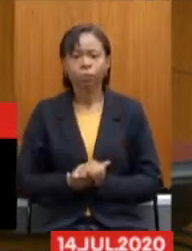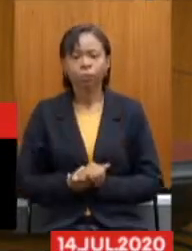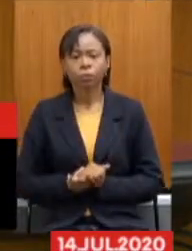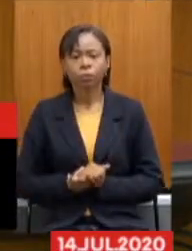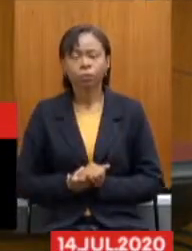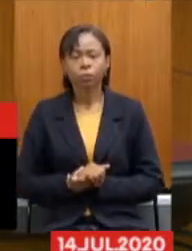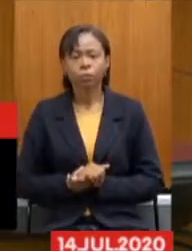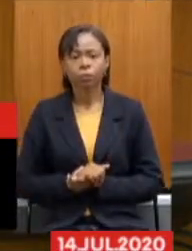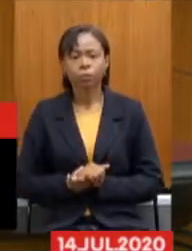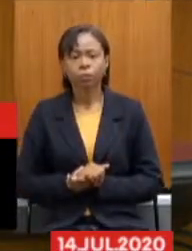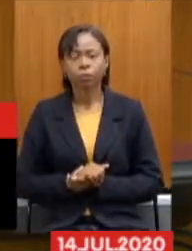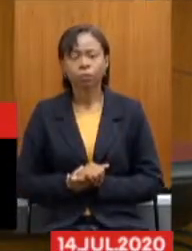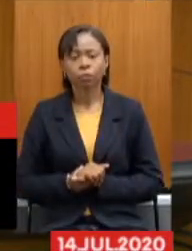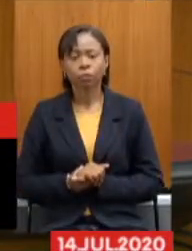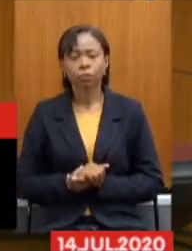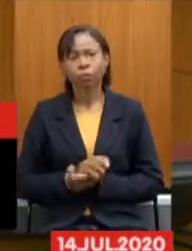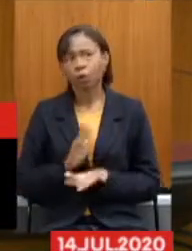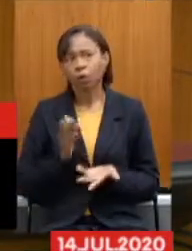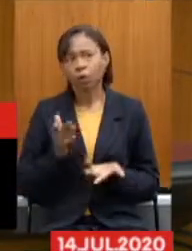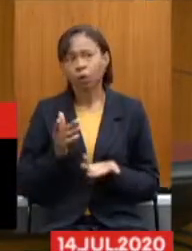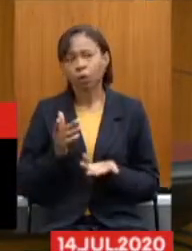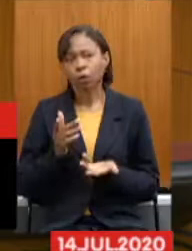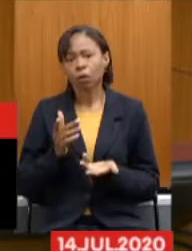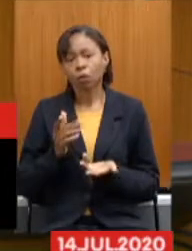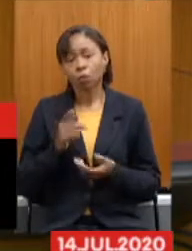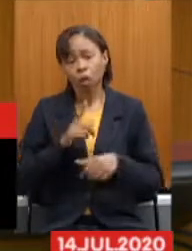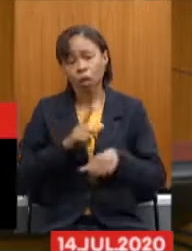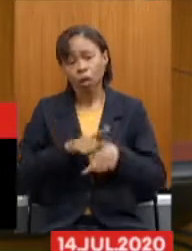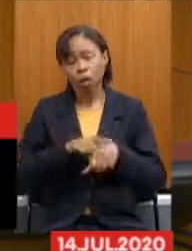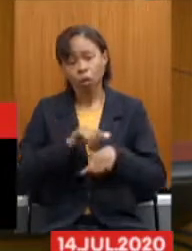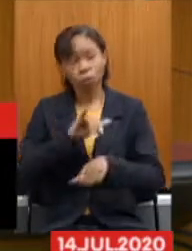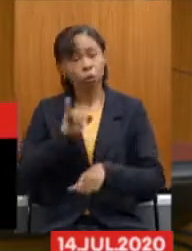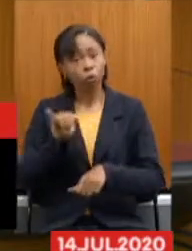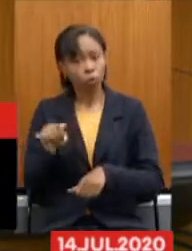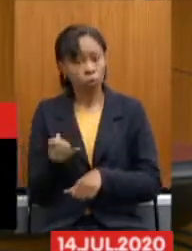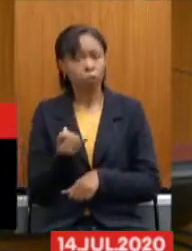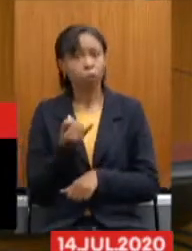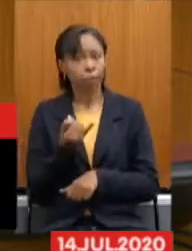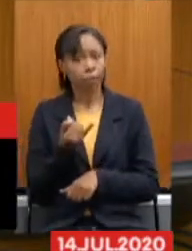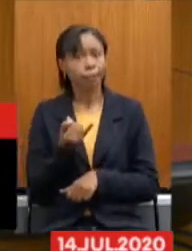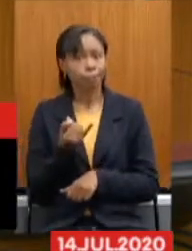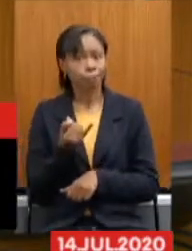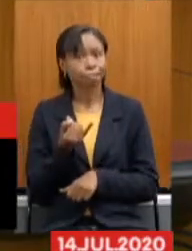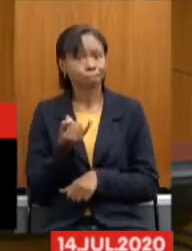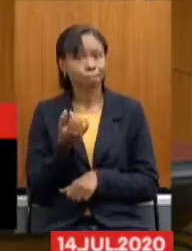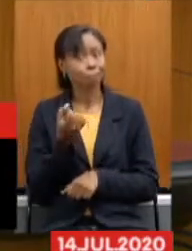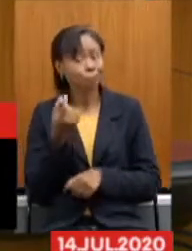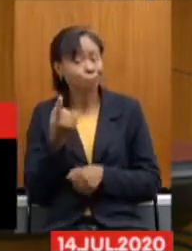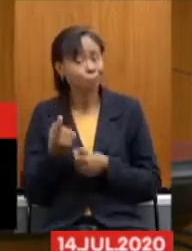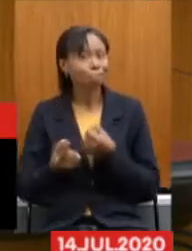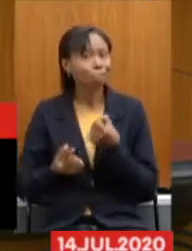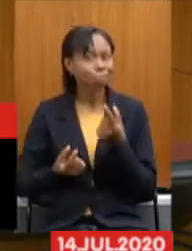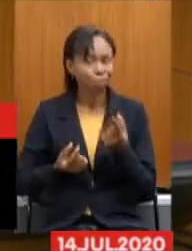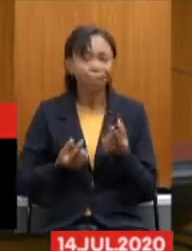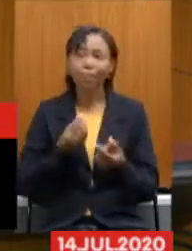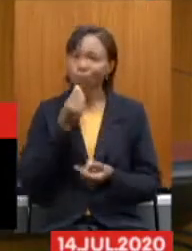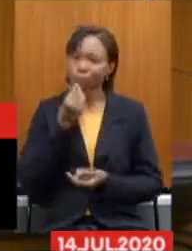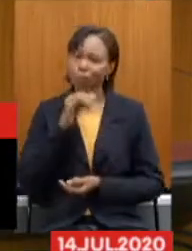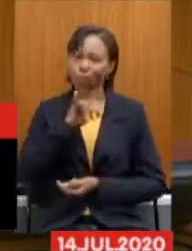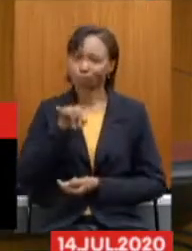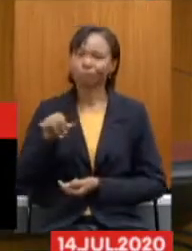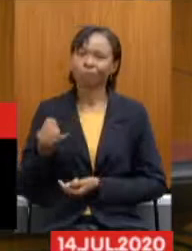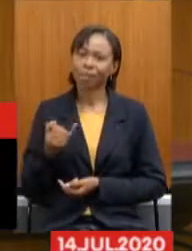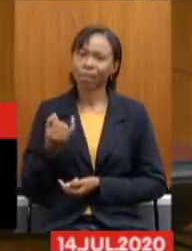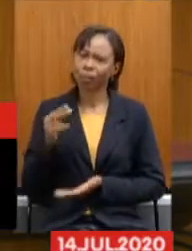Primeiro, para podermos ter essa oportunidade, que está sendo rara, de estarmos aqui podendo